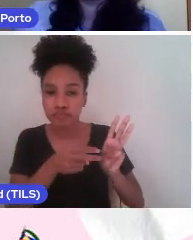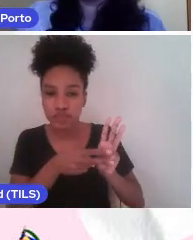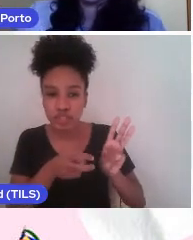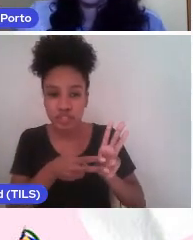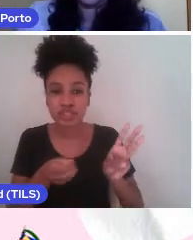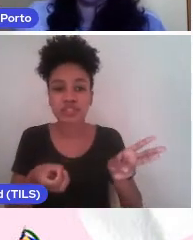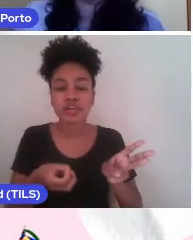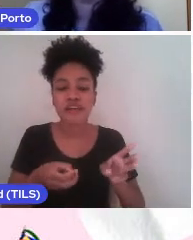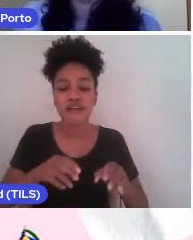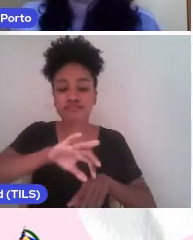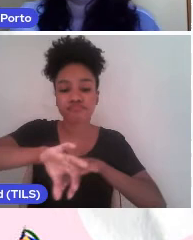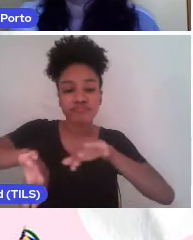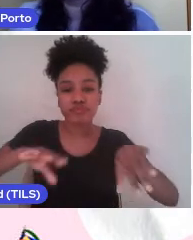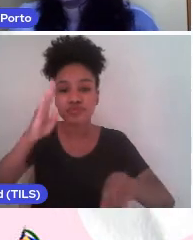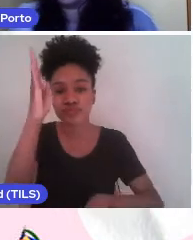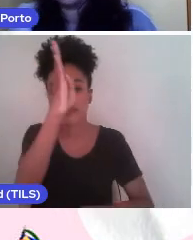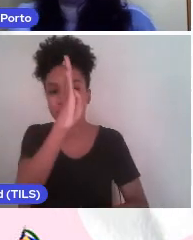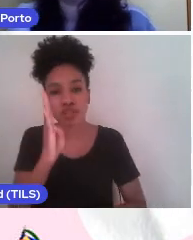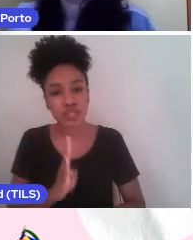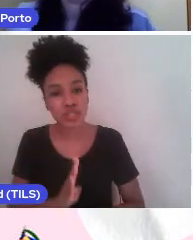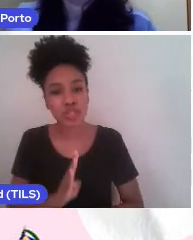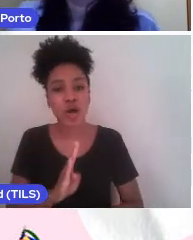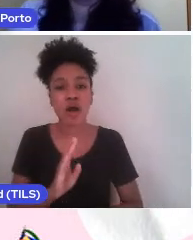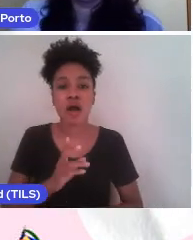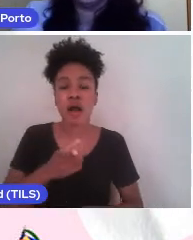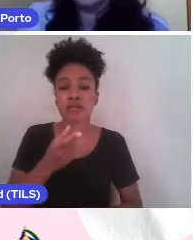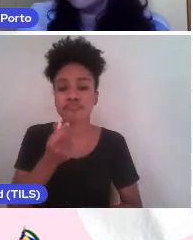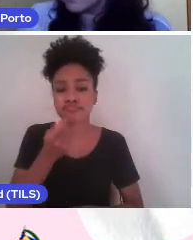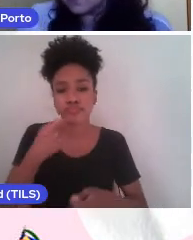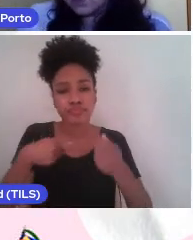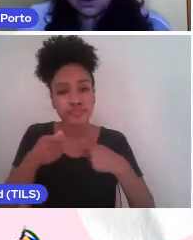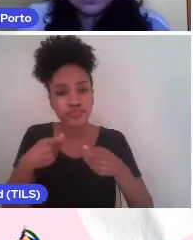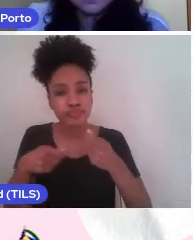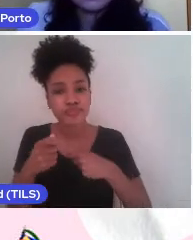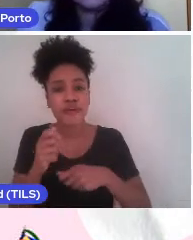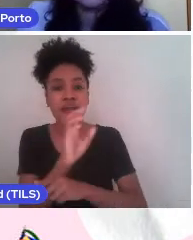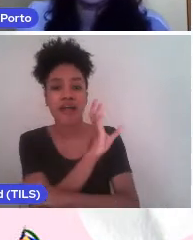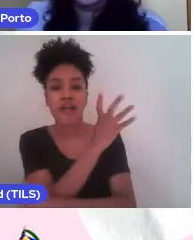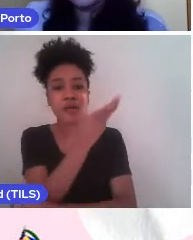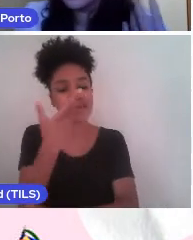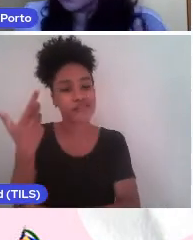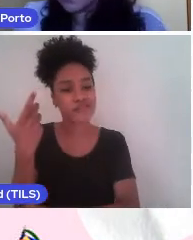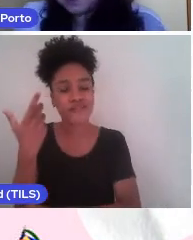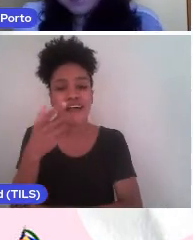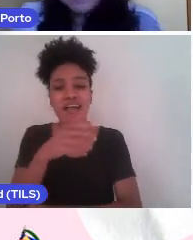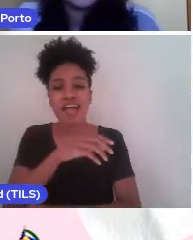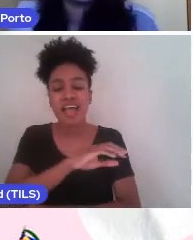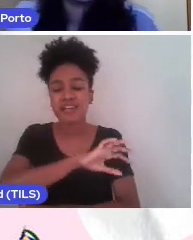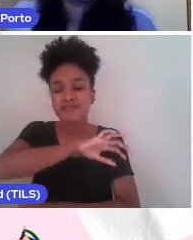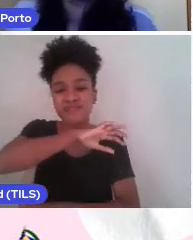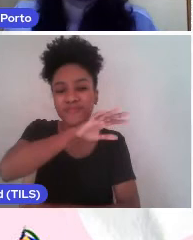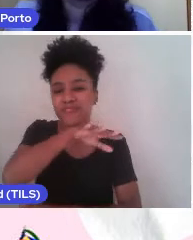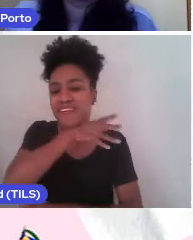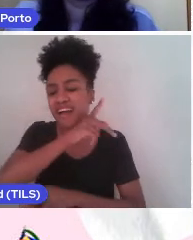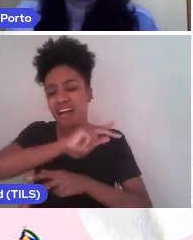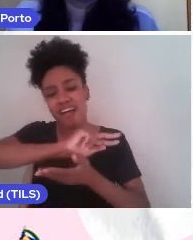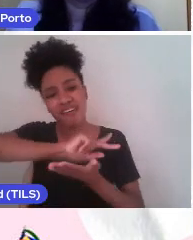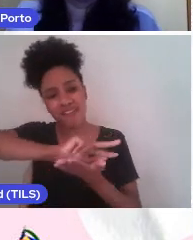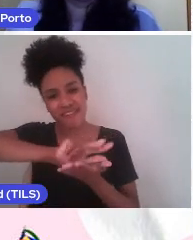atividades econômicas, ambiente, biomas e outras tantas possibilidades.